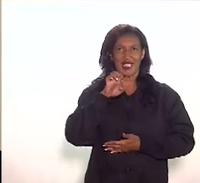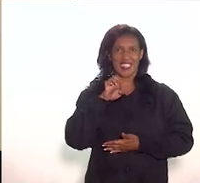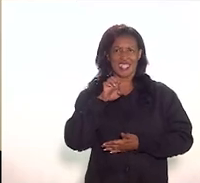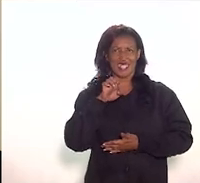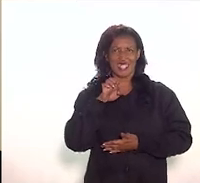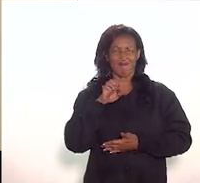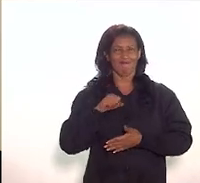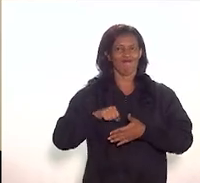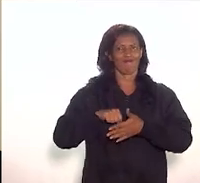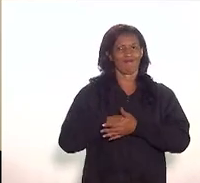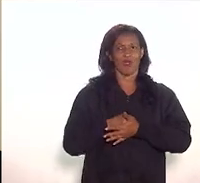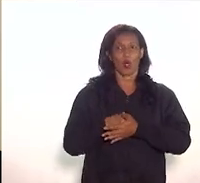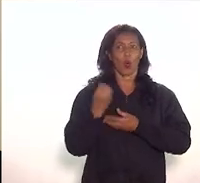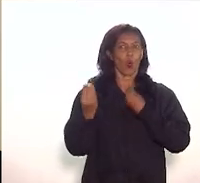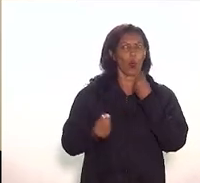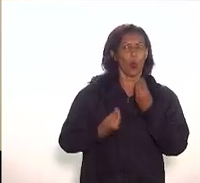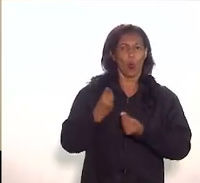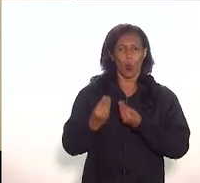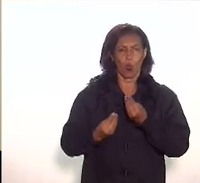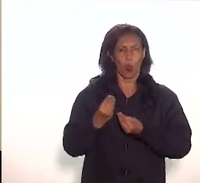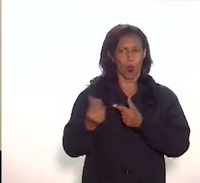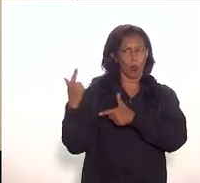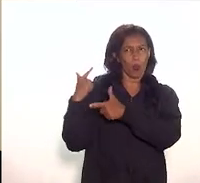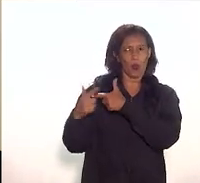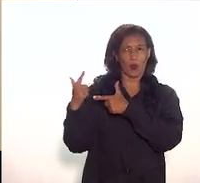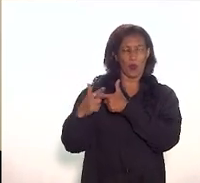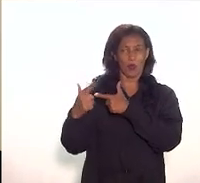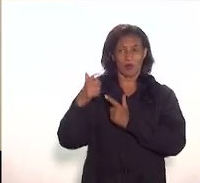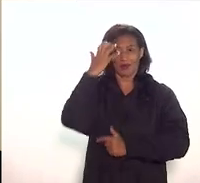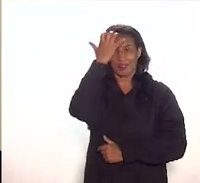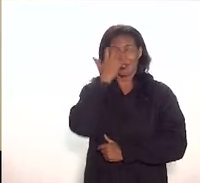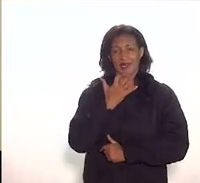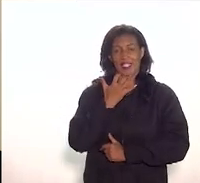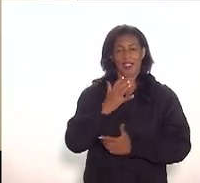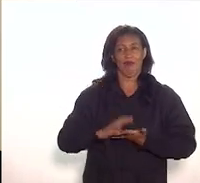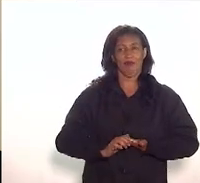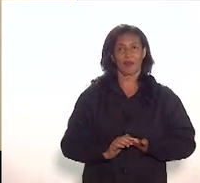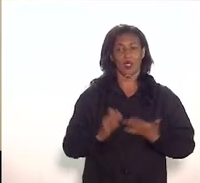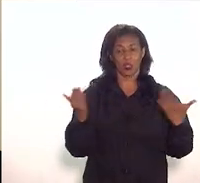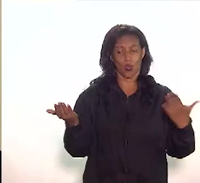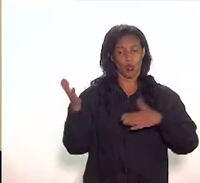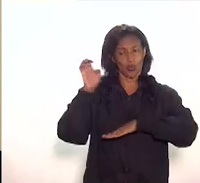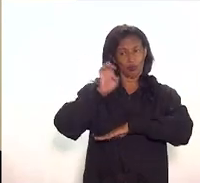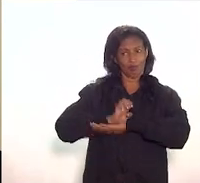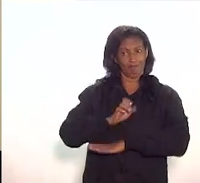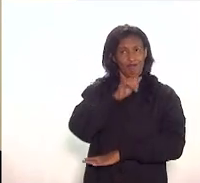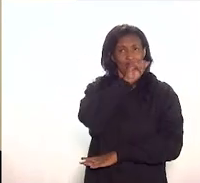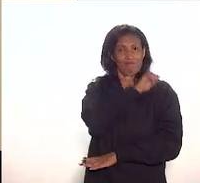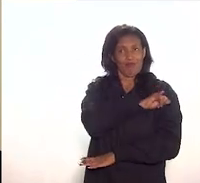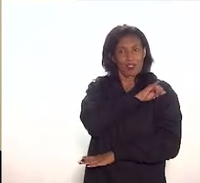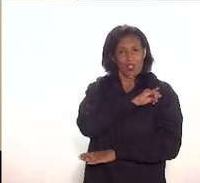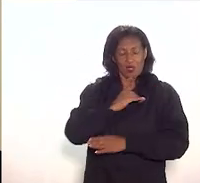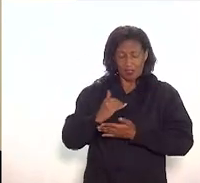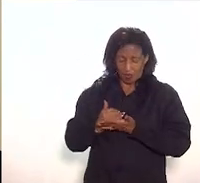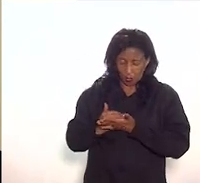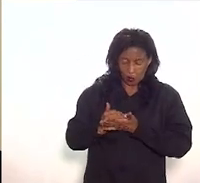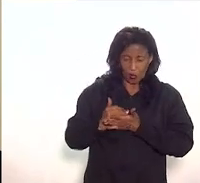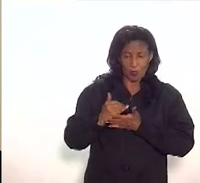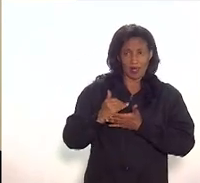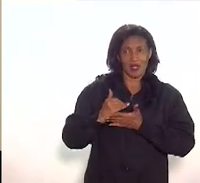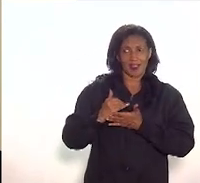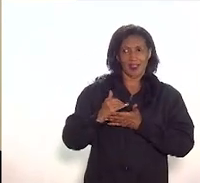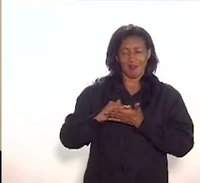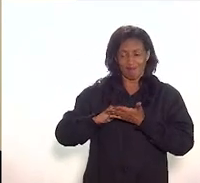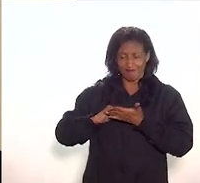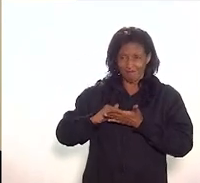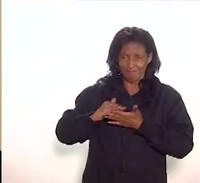se abateu em 2017 virou um caos absoluto hoje o estado do Rio de Janeiro começa a se reerguer assim a gente espera